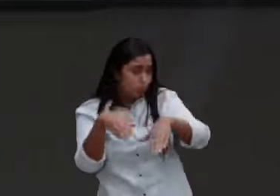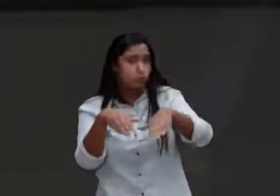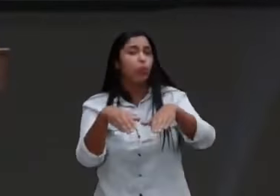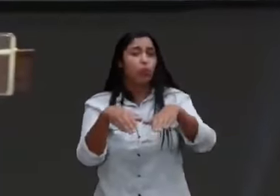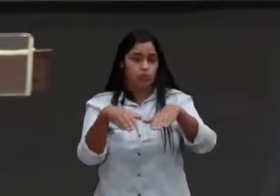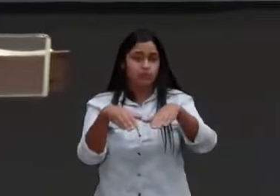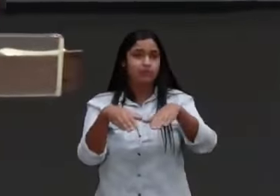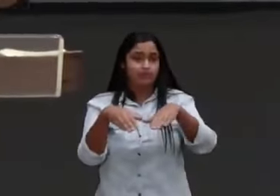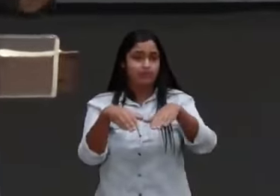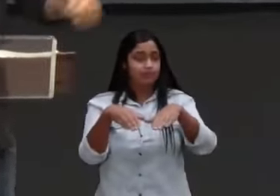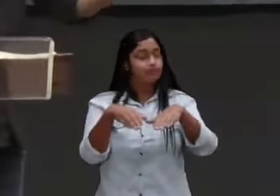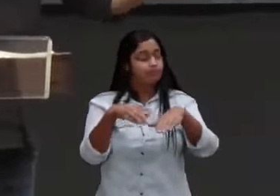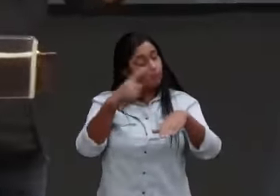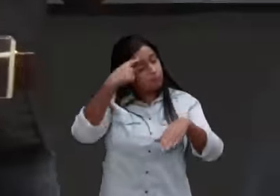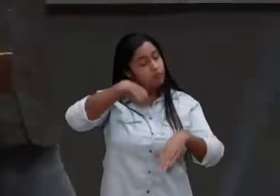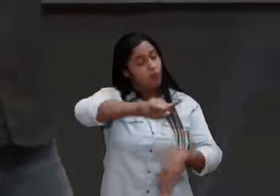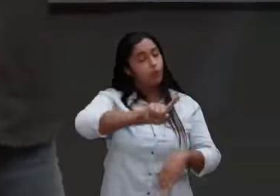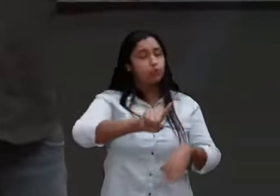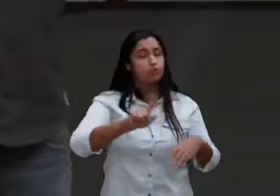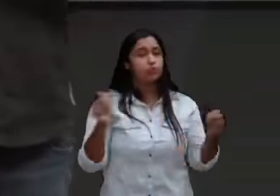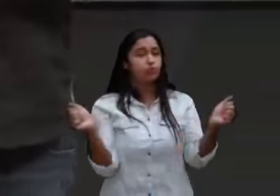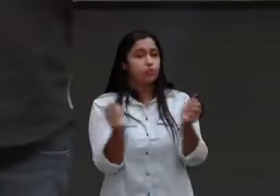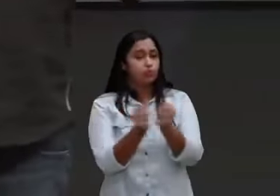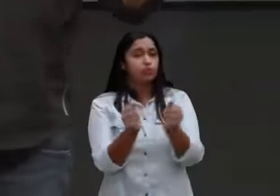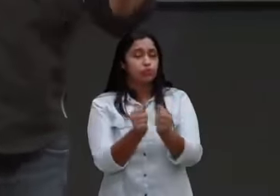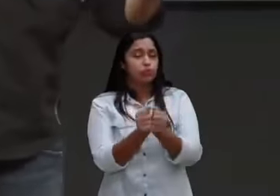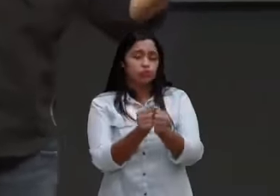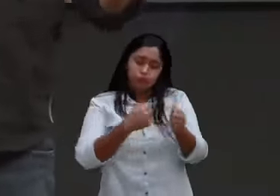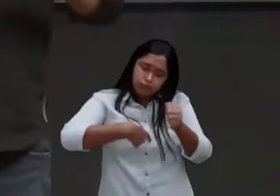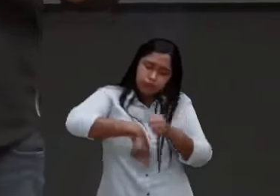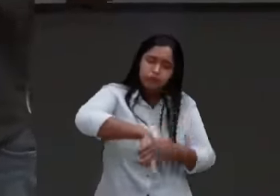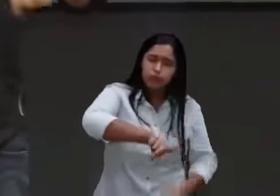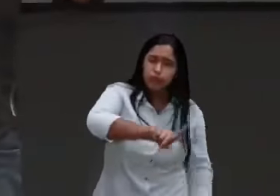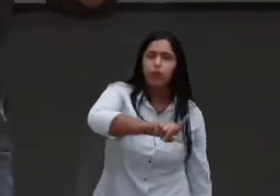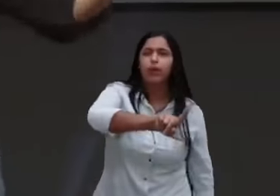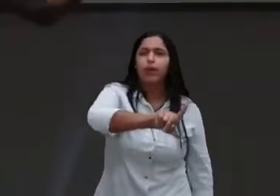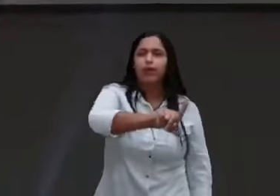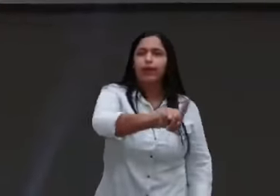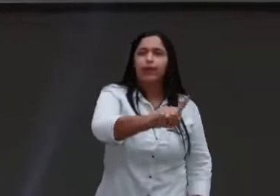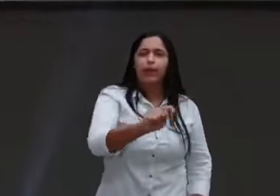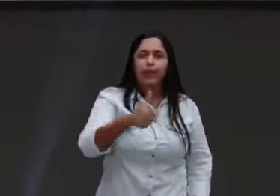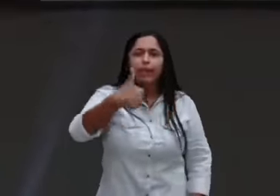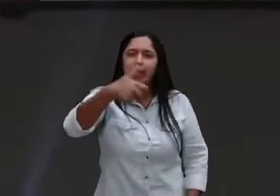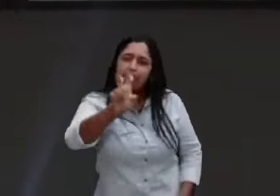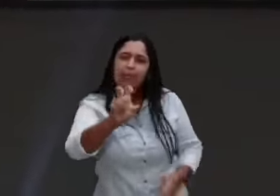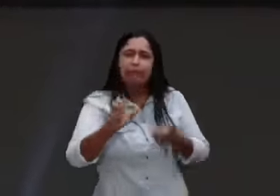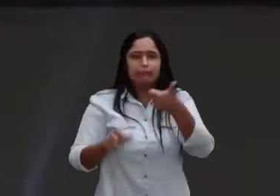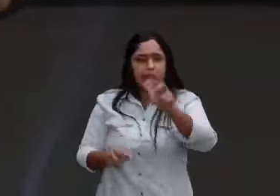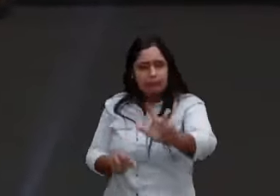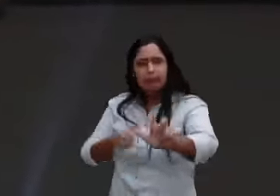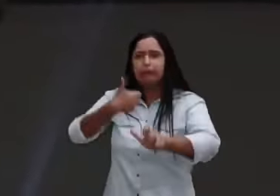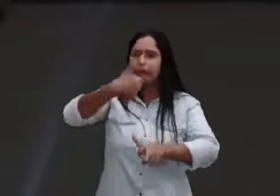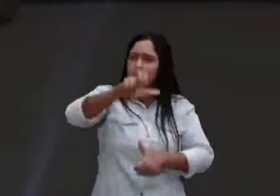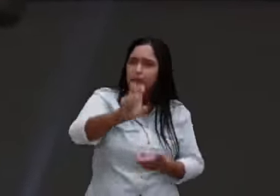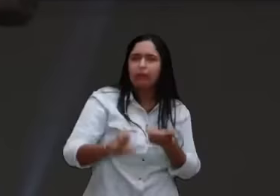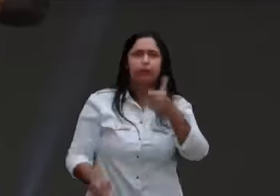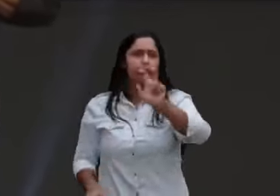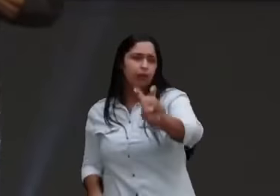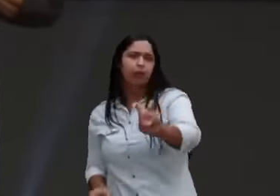Aí o cara foi para lá, aí vinha de 15 em 15 dias, aí vinha de mês em mês,